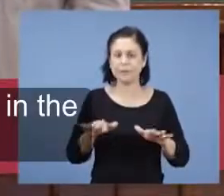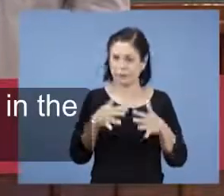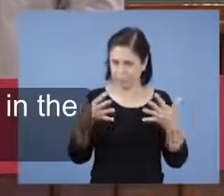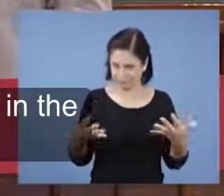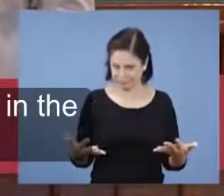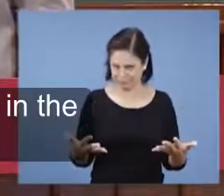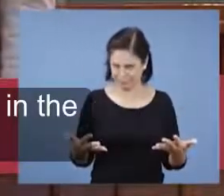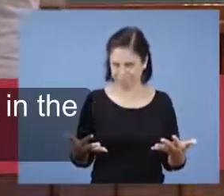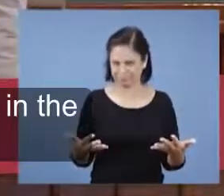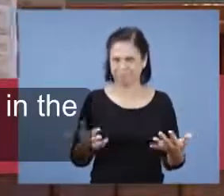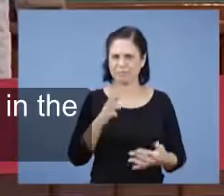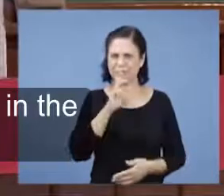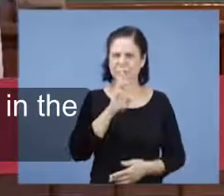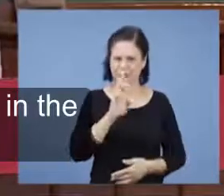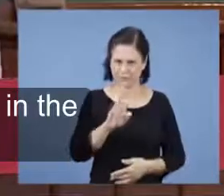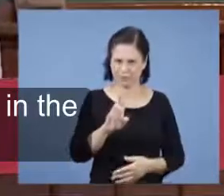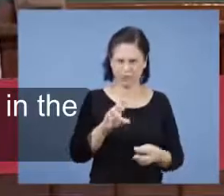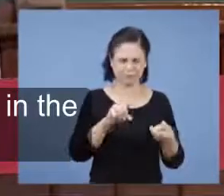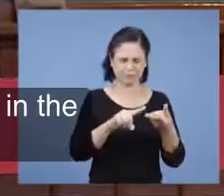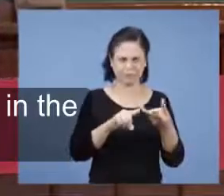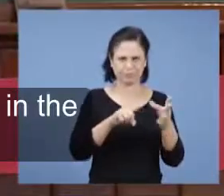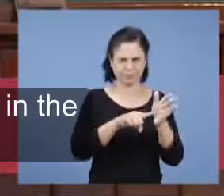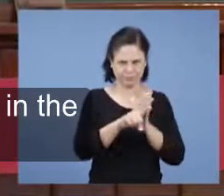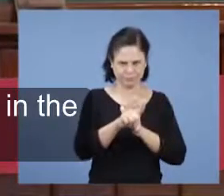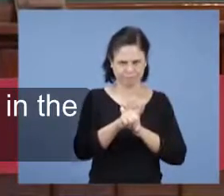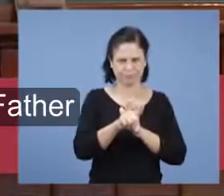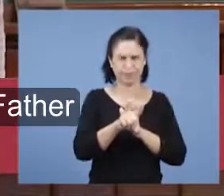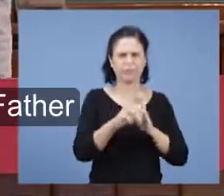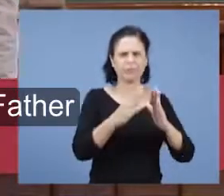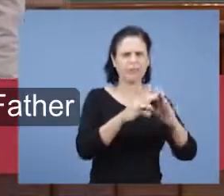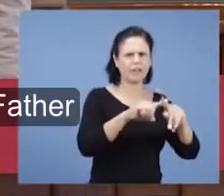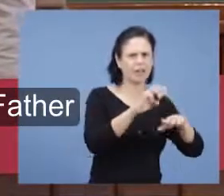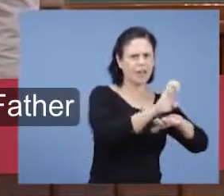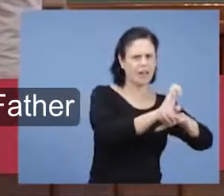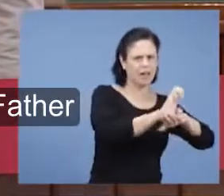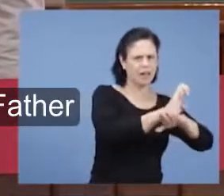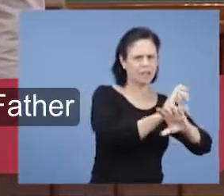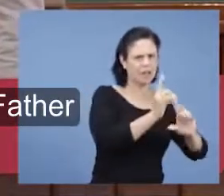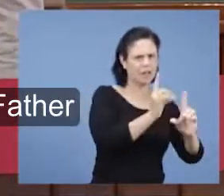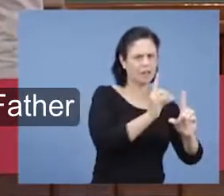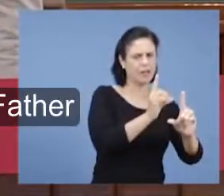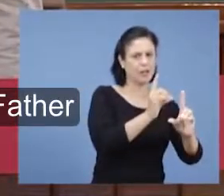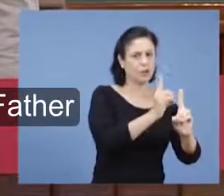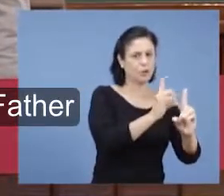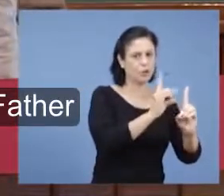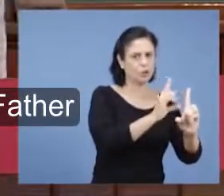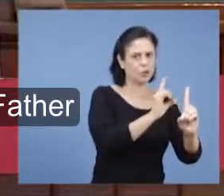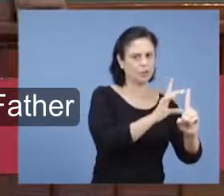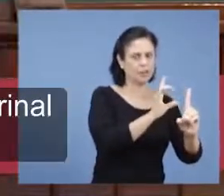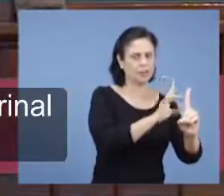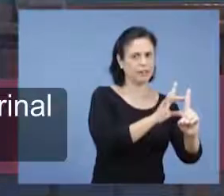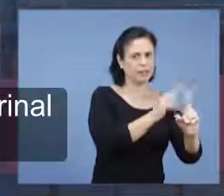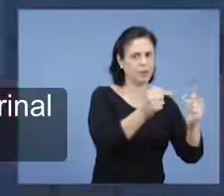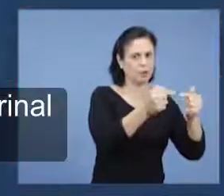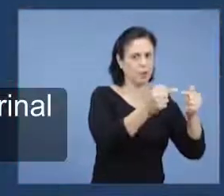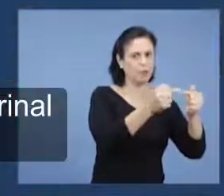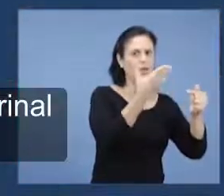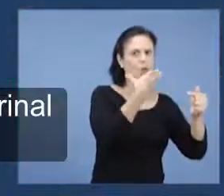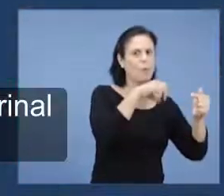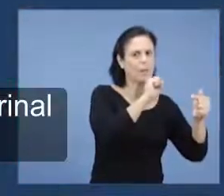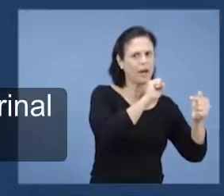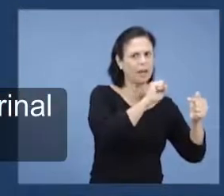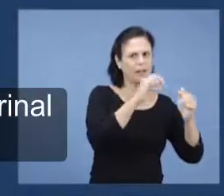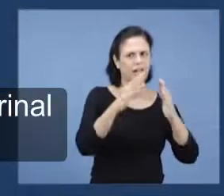Bem, Rons, a resposta da terceira pergunta, né? Na igreja de Éfeso, a doutrina exposta está relacionada com o Pai. Na igreja de